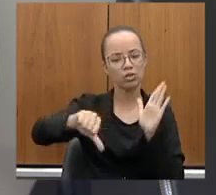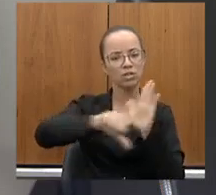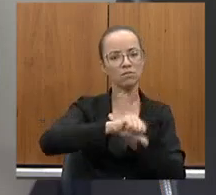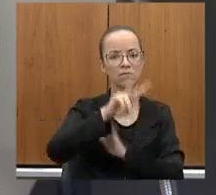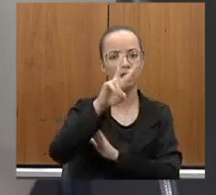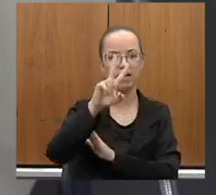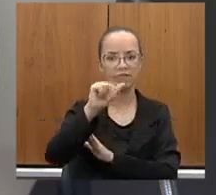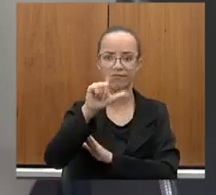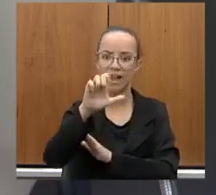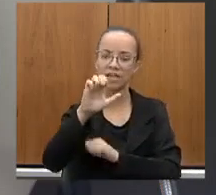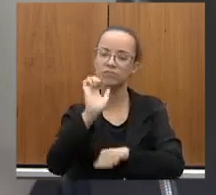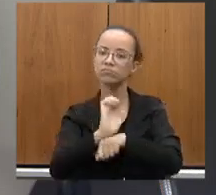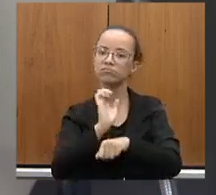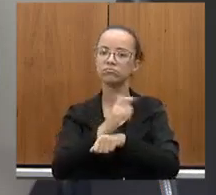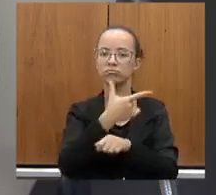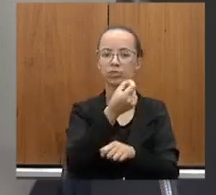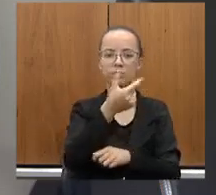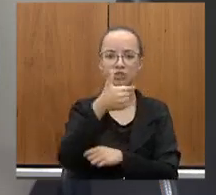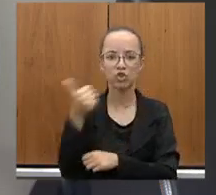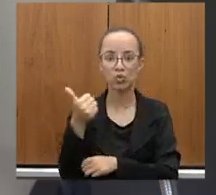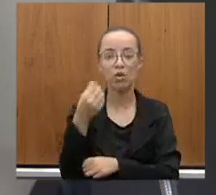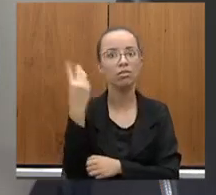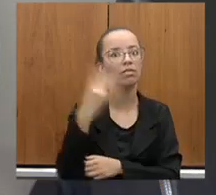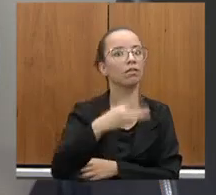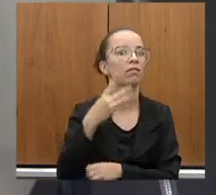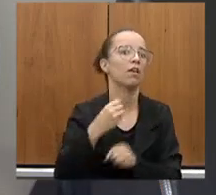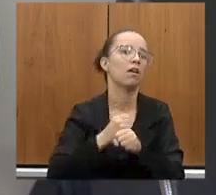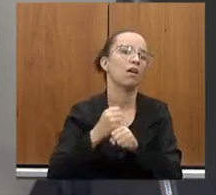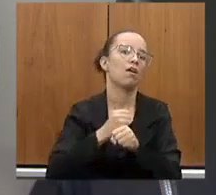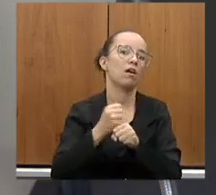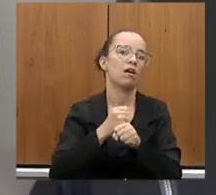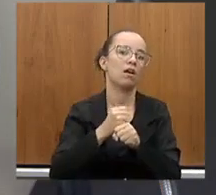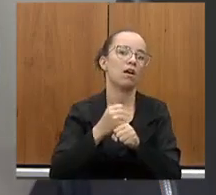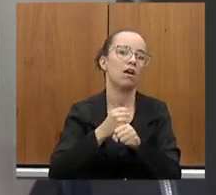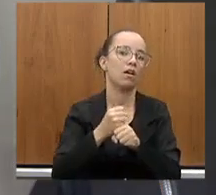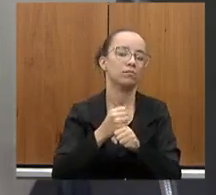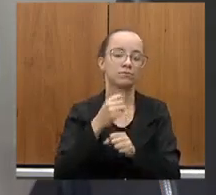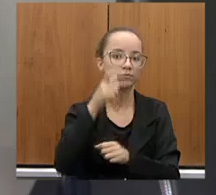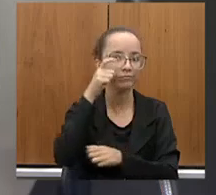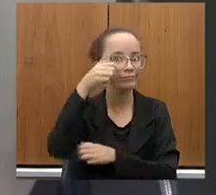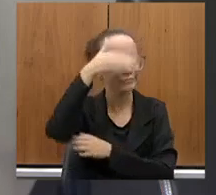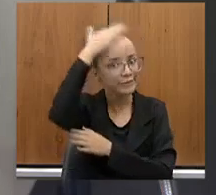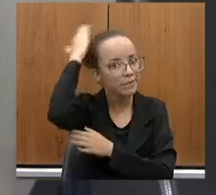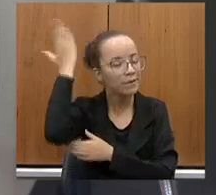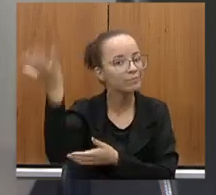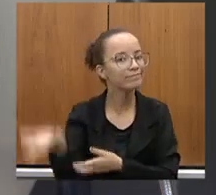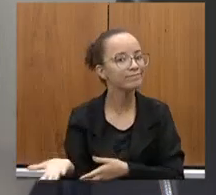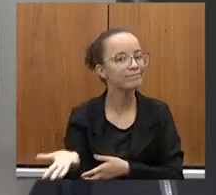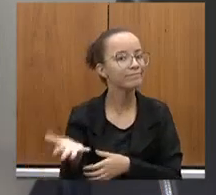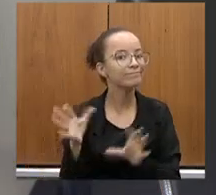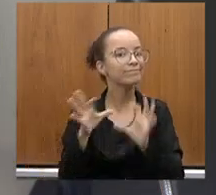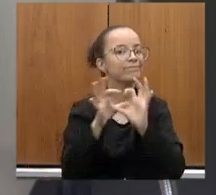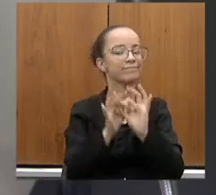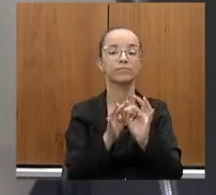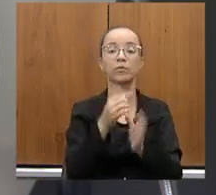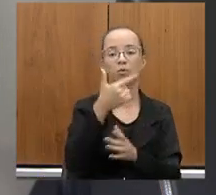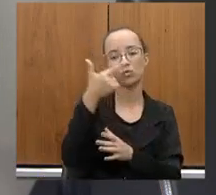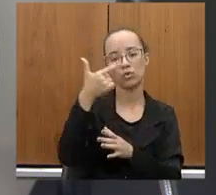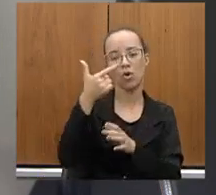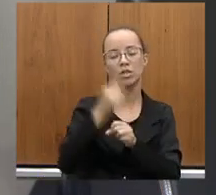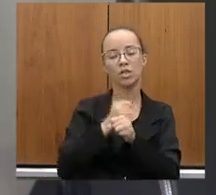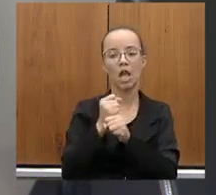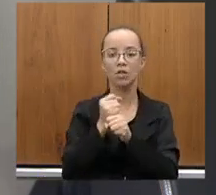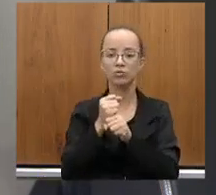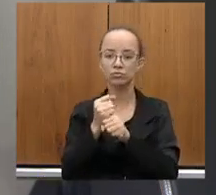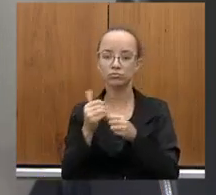no nosso estado, em 2021, o terceiro ano do governo Zema. Nós tivemos aí os dois primeiros anos